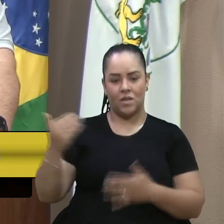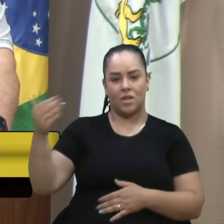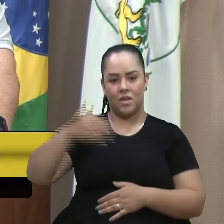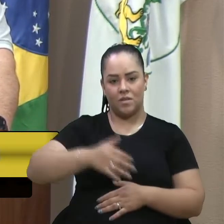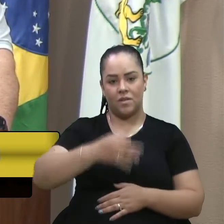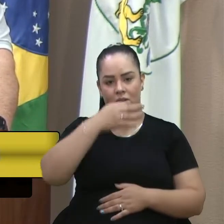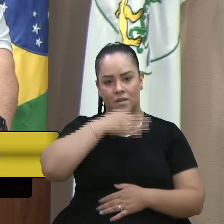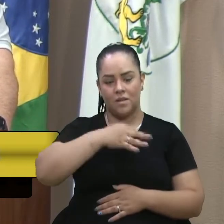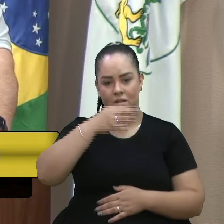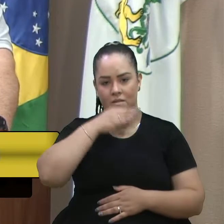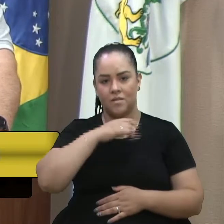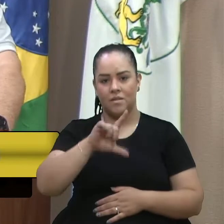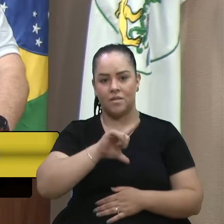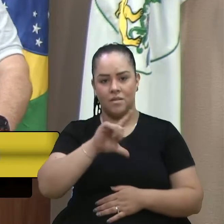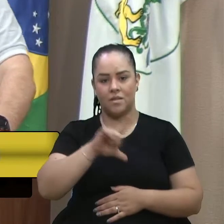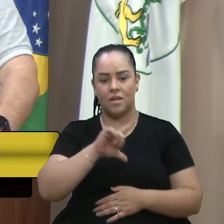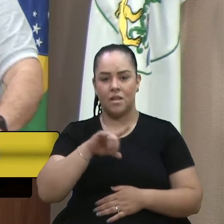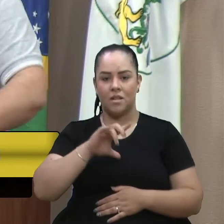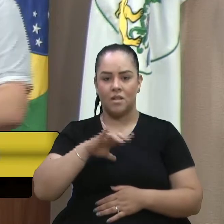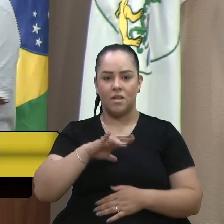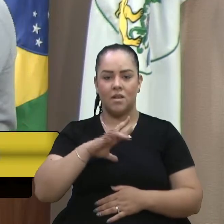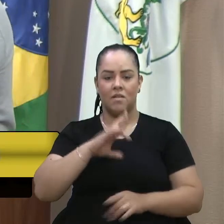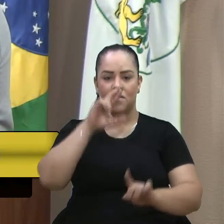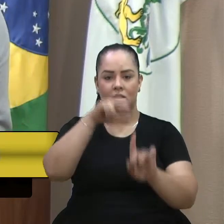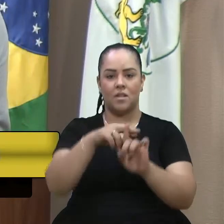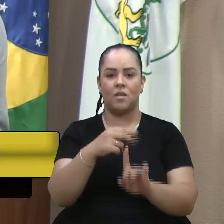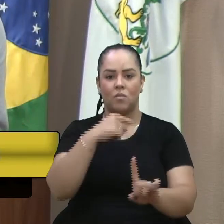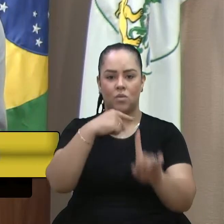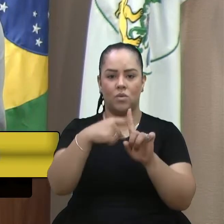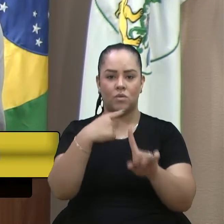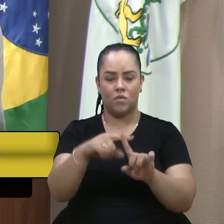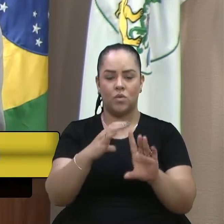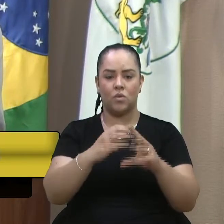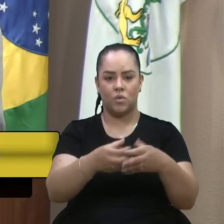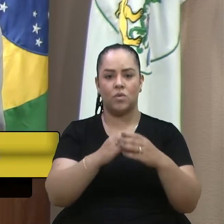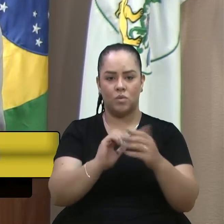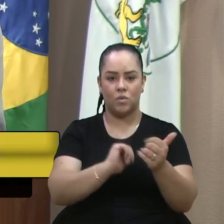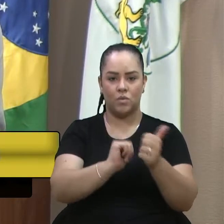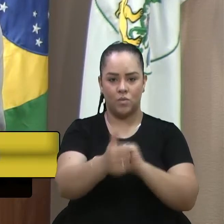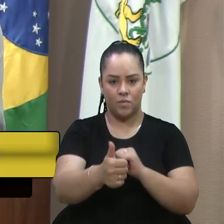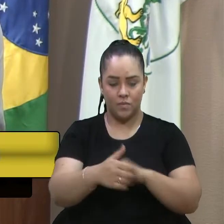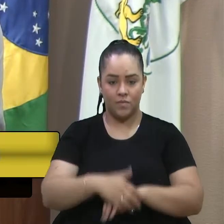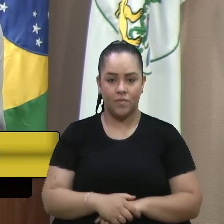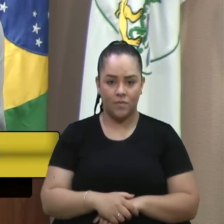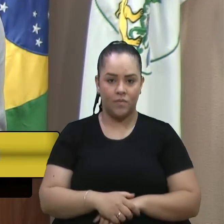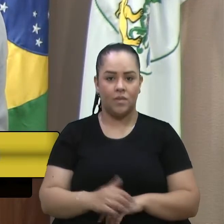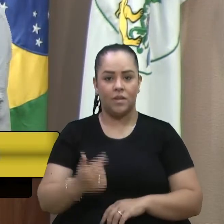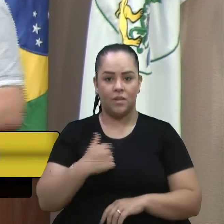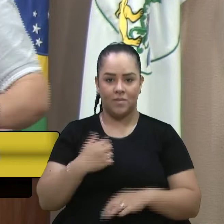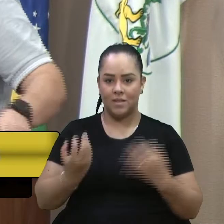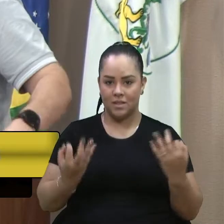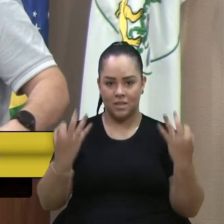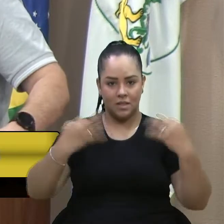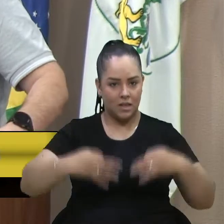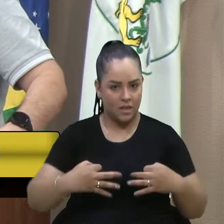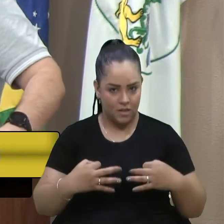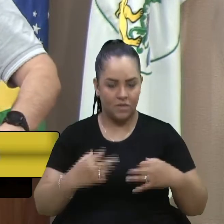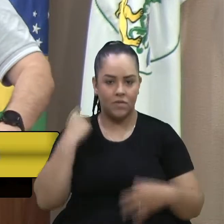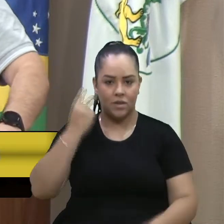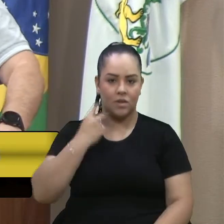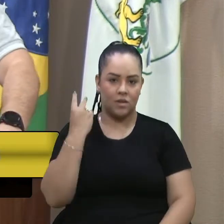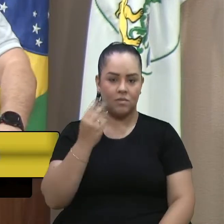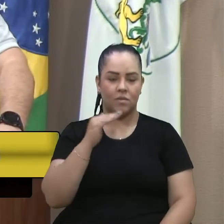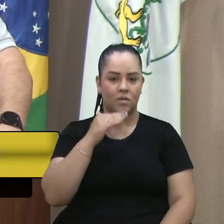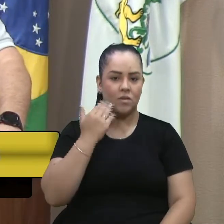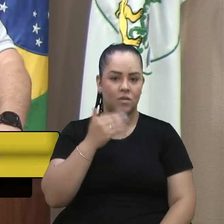essa referência positiva de turismo esportivo. Eu tenho a convicção vereadora Marisol que a